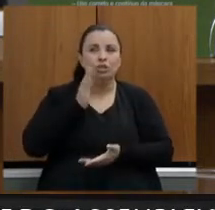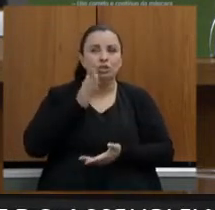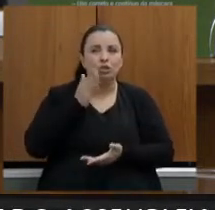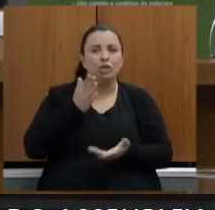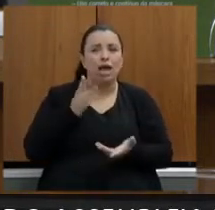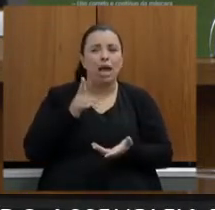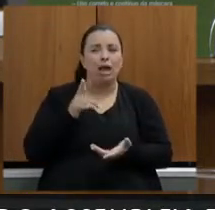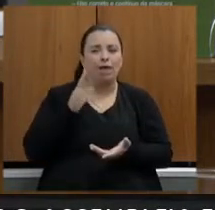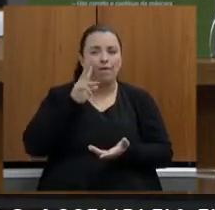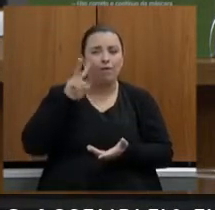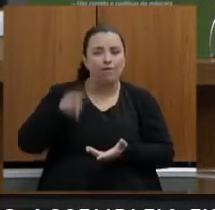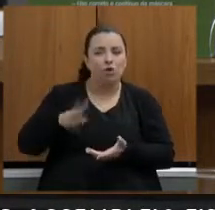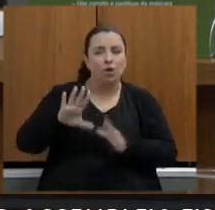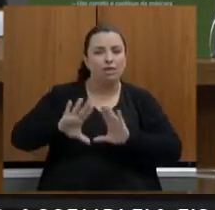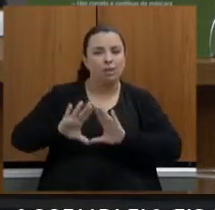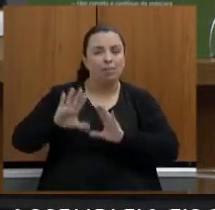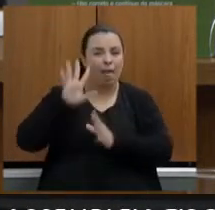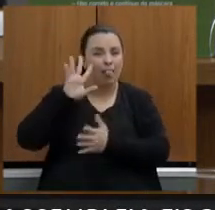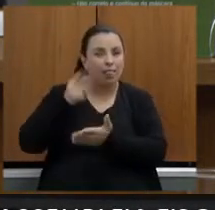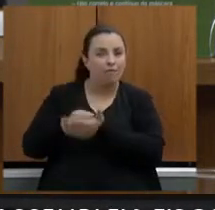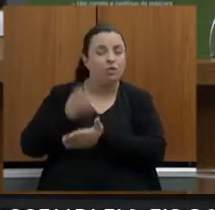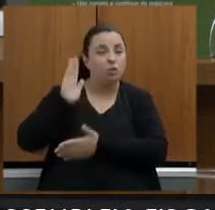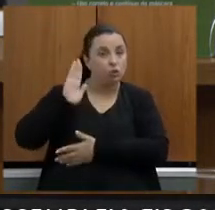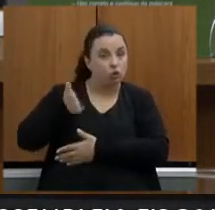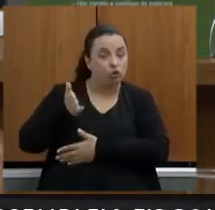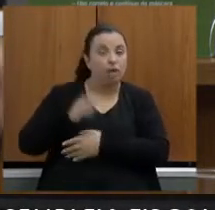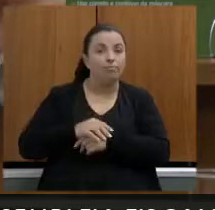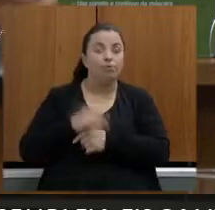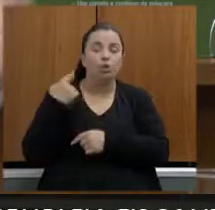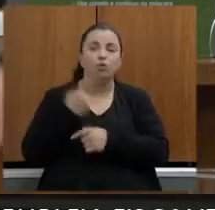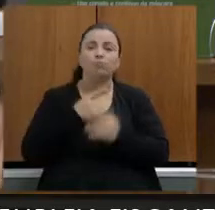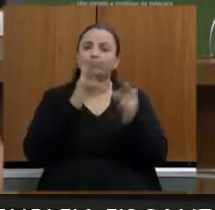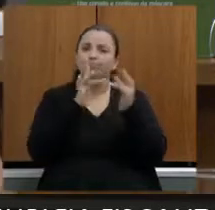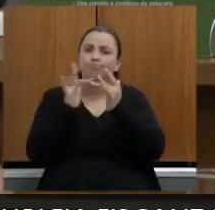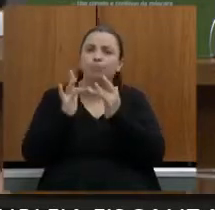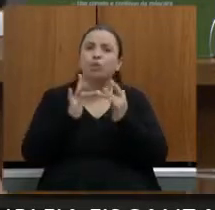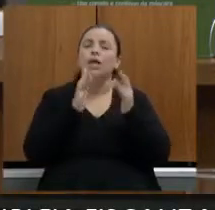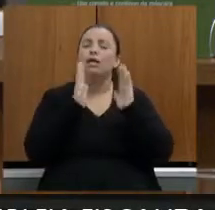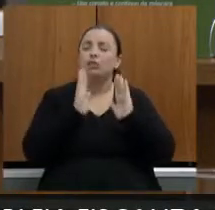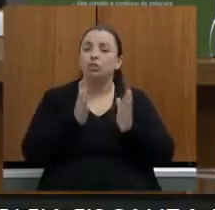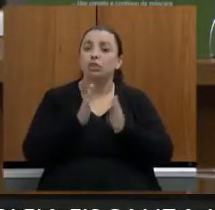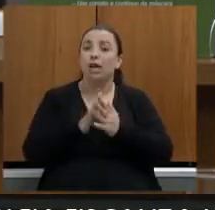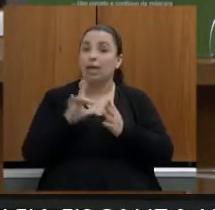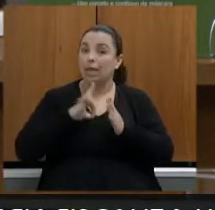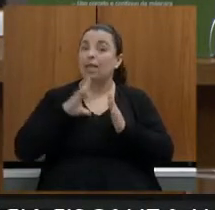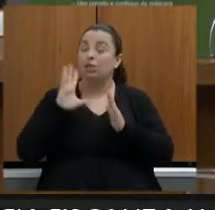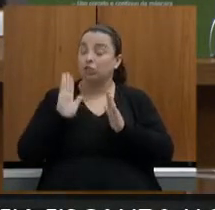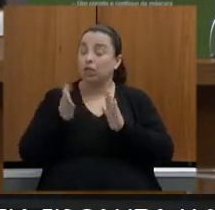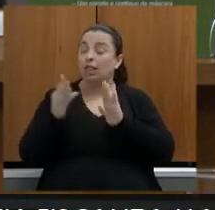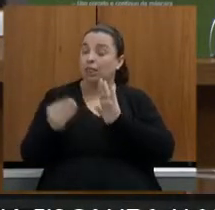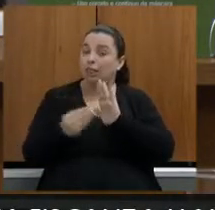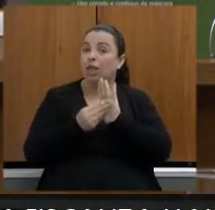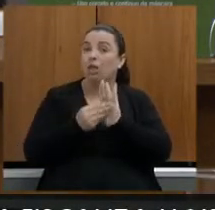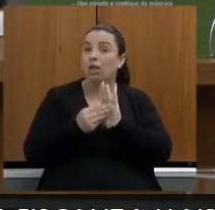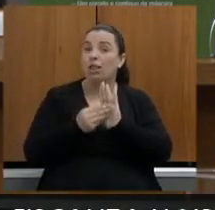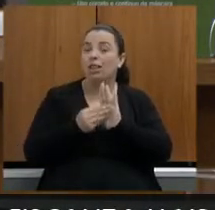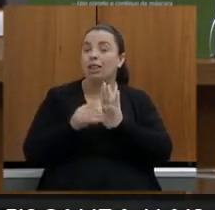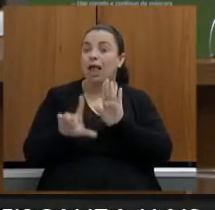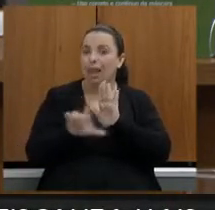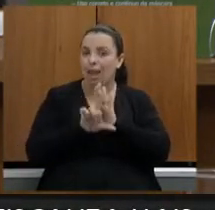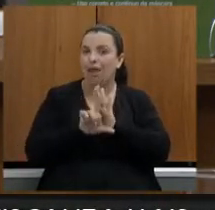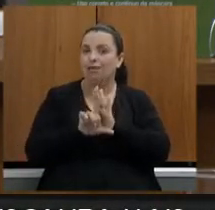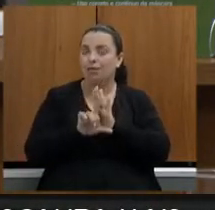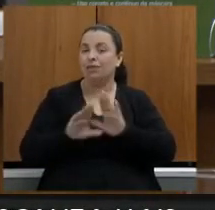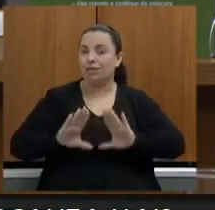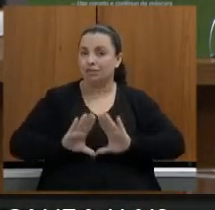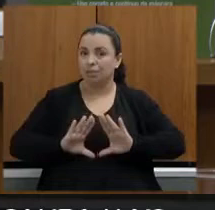definido pela Assembleia contato conforme aliás disposto na própria lei da Assembleia Legislativa via disposição nesse sentido